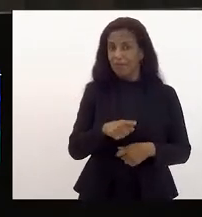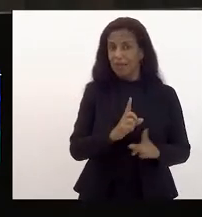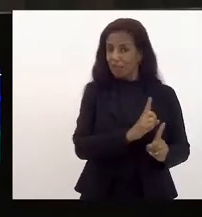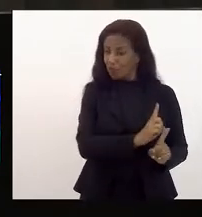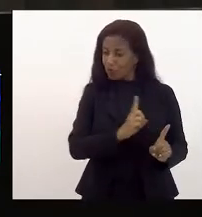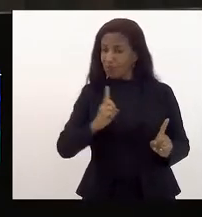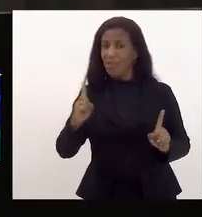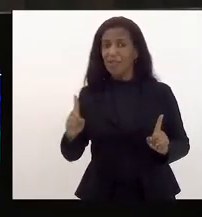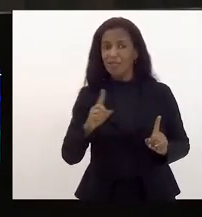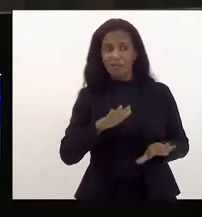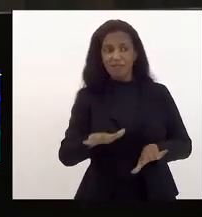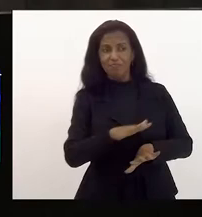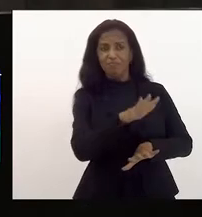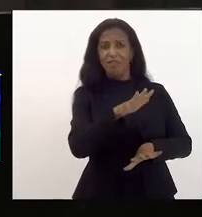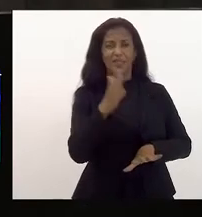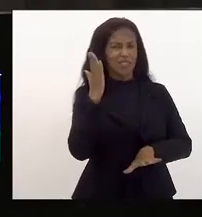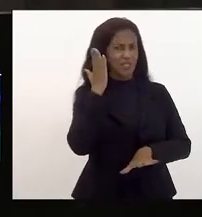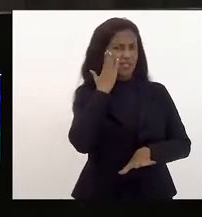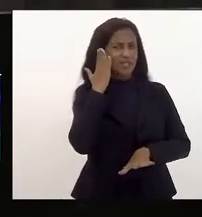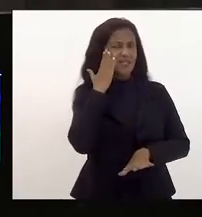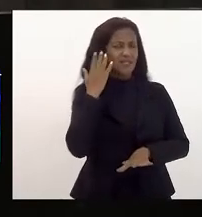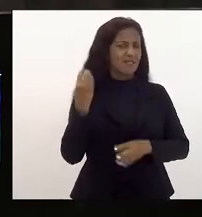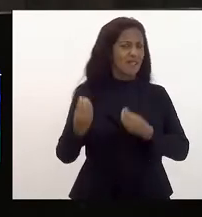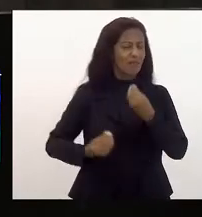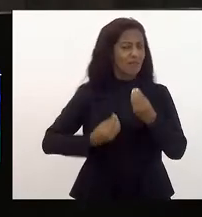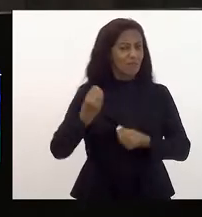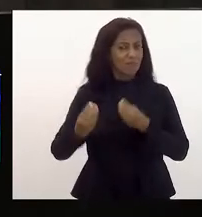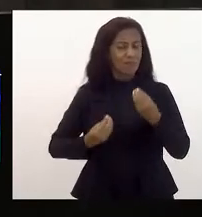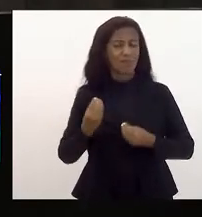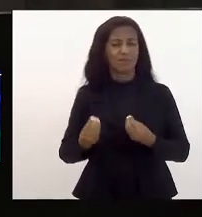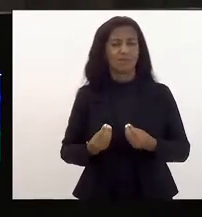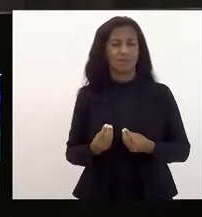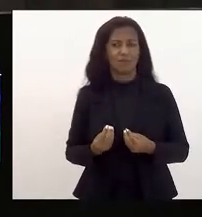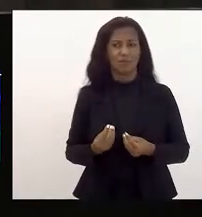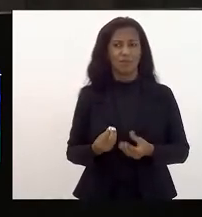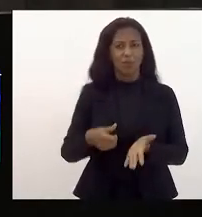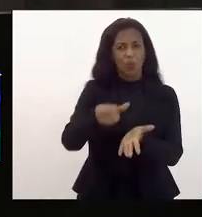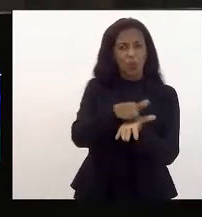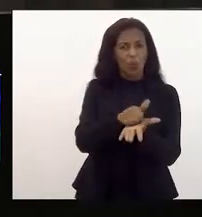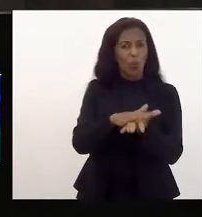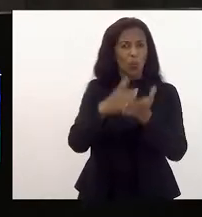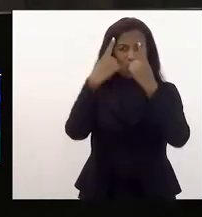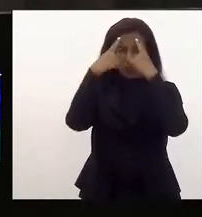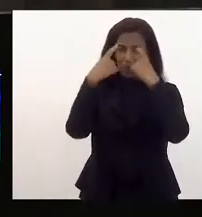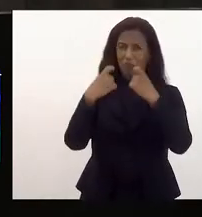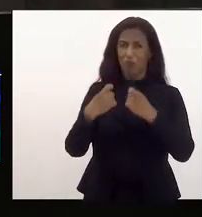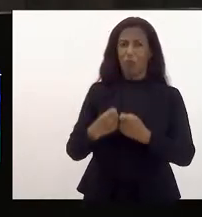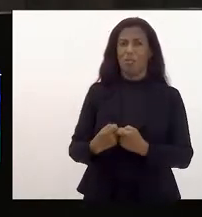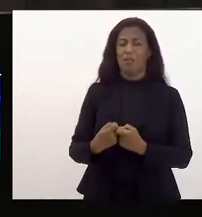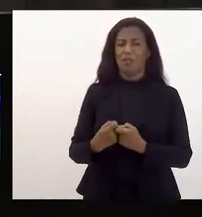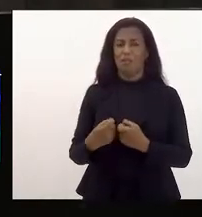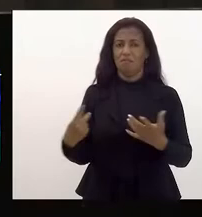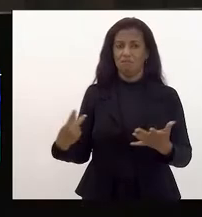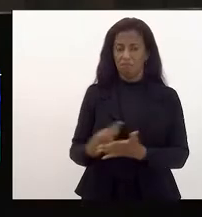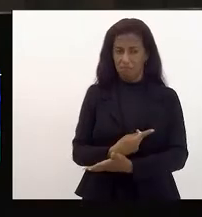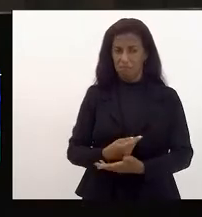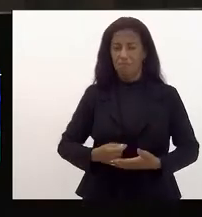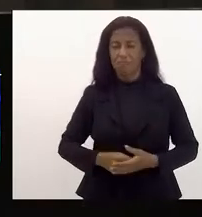lá. E a gente sente o peso, muitas vezes, na violência urbana colocada.